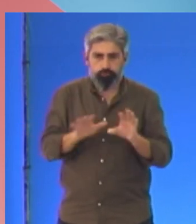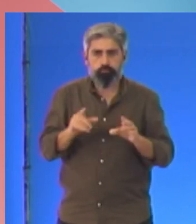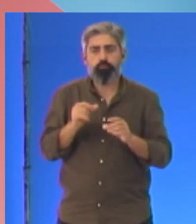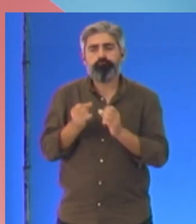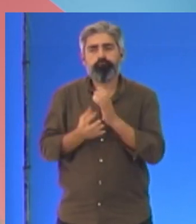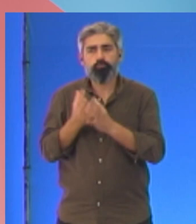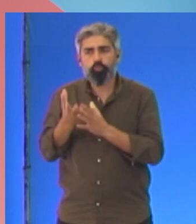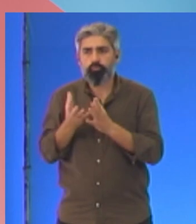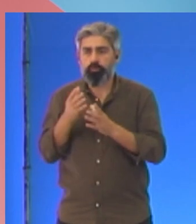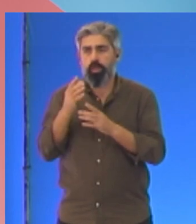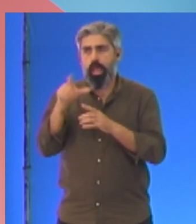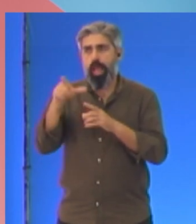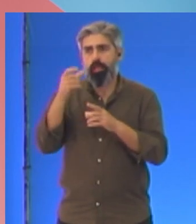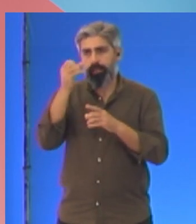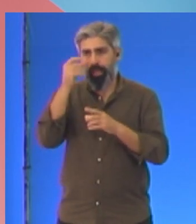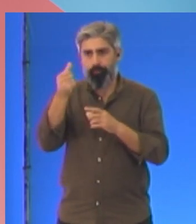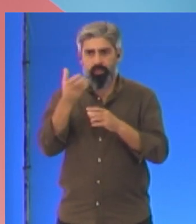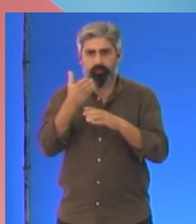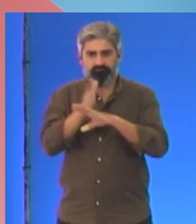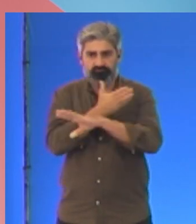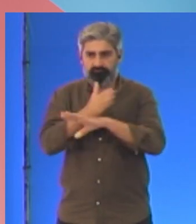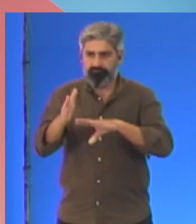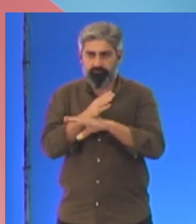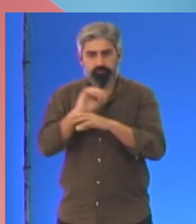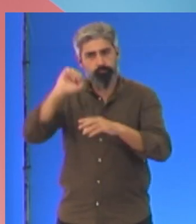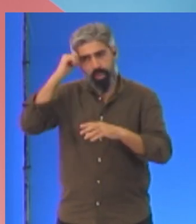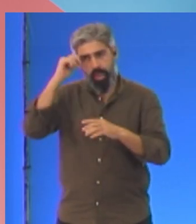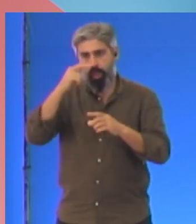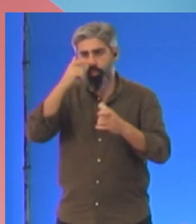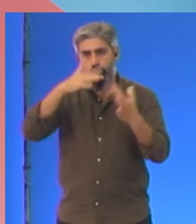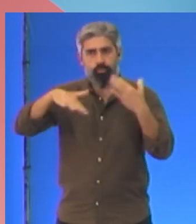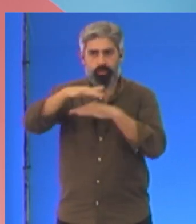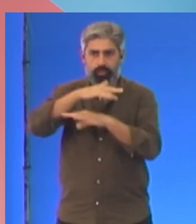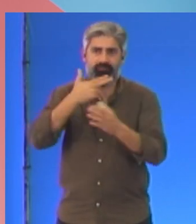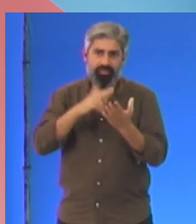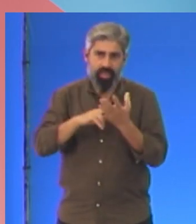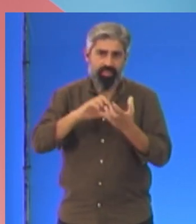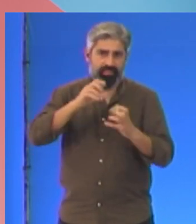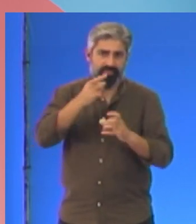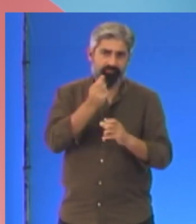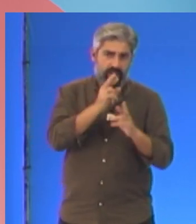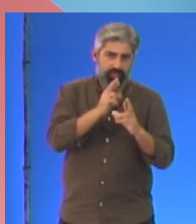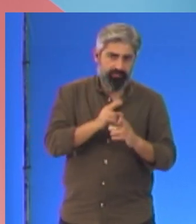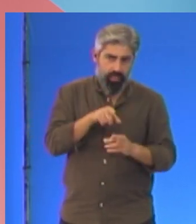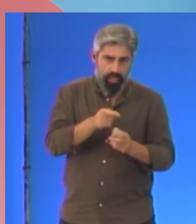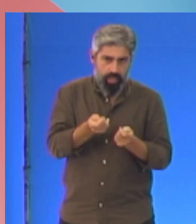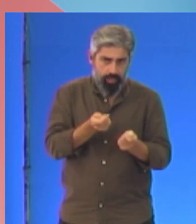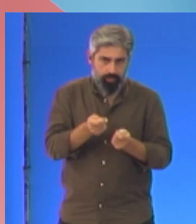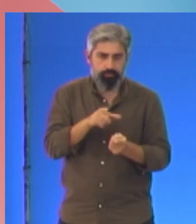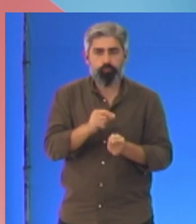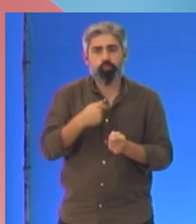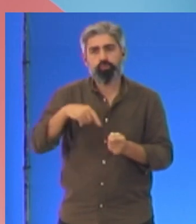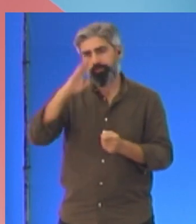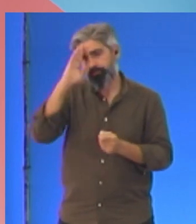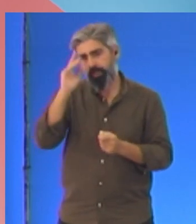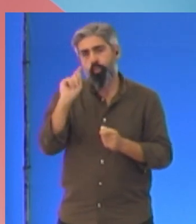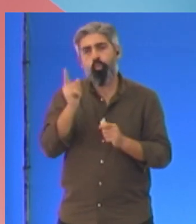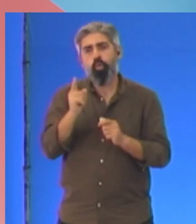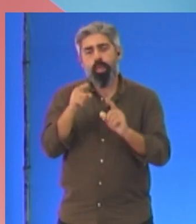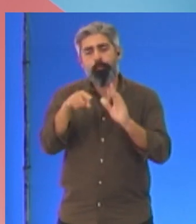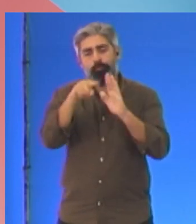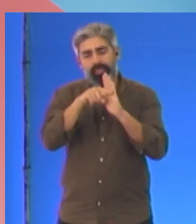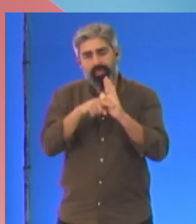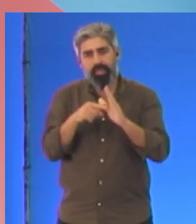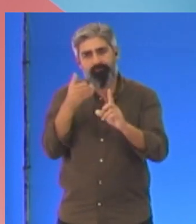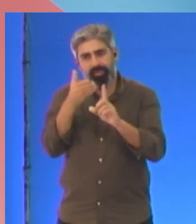capitalismo extrativista que ataca a humanidade. Isso é verdade quanto às crises financeiras, porque sabemos o que são medidas eficazes contra